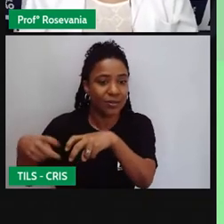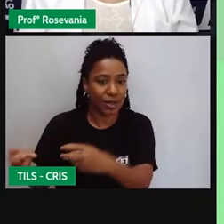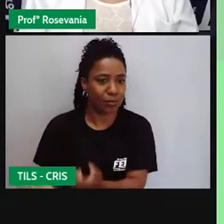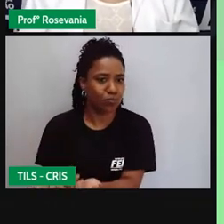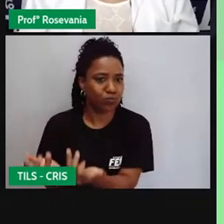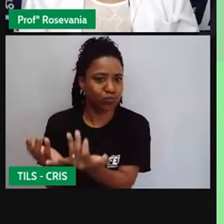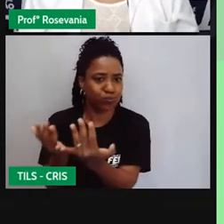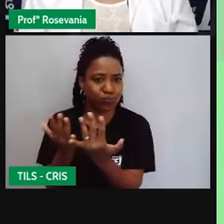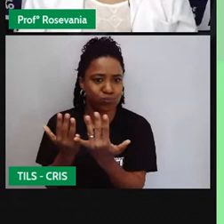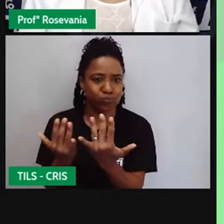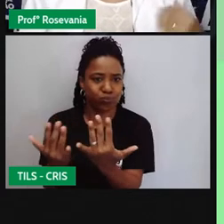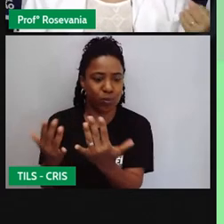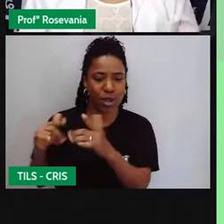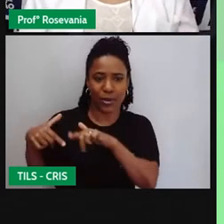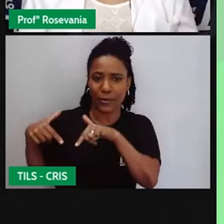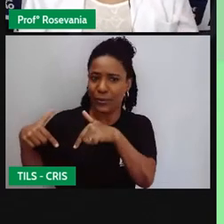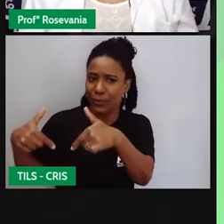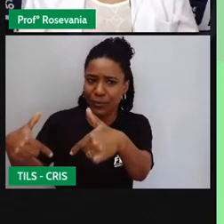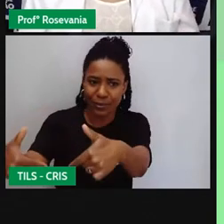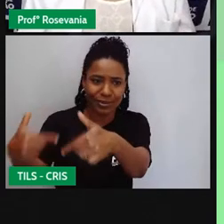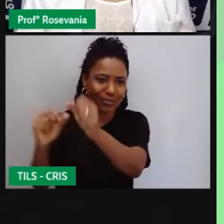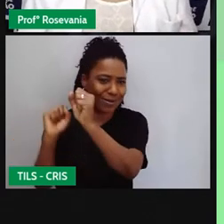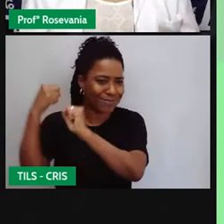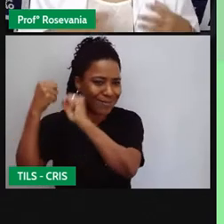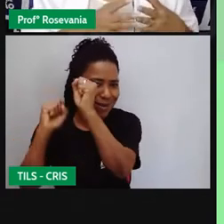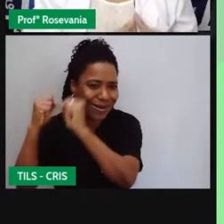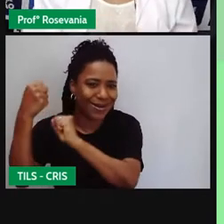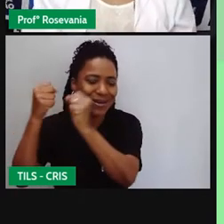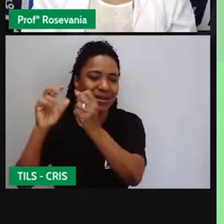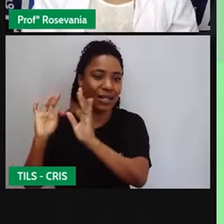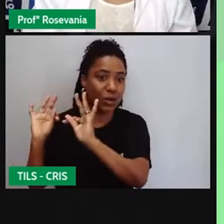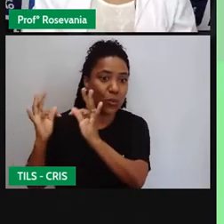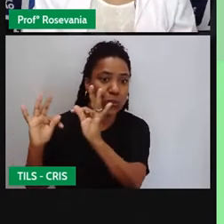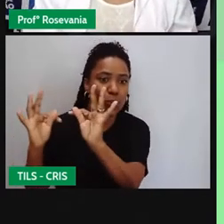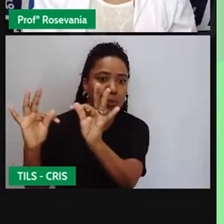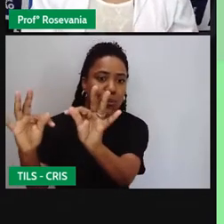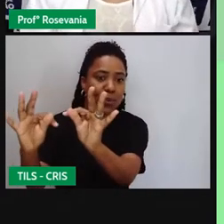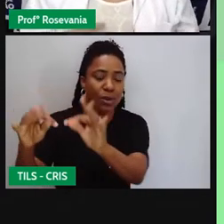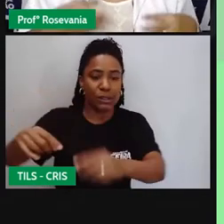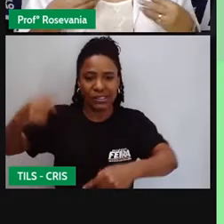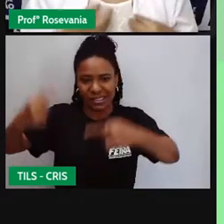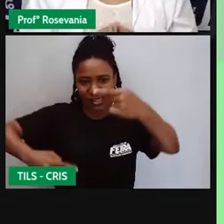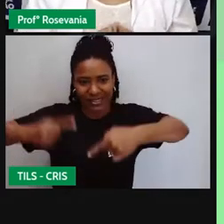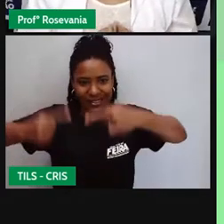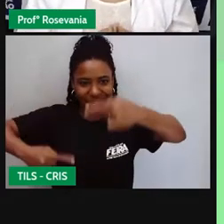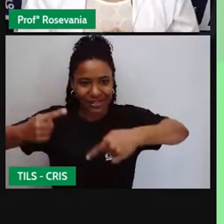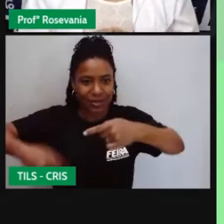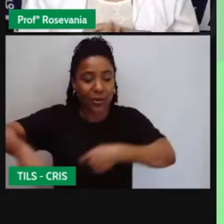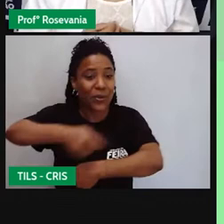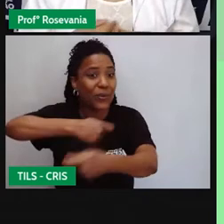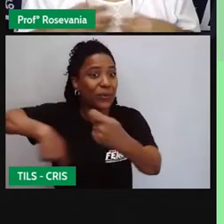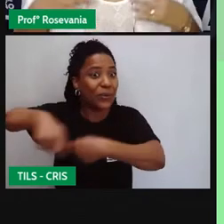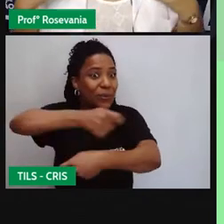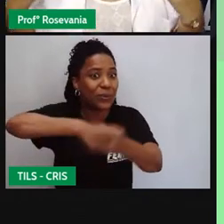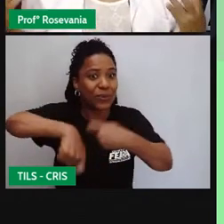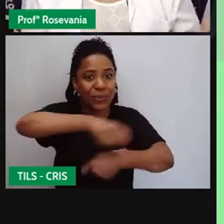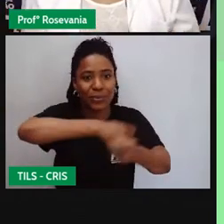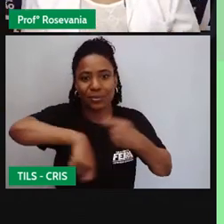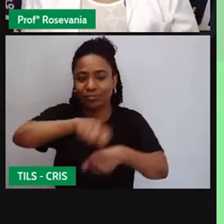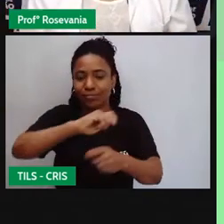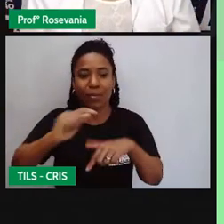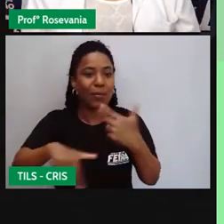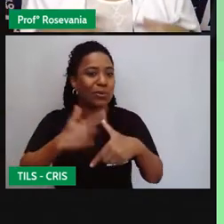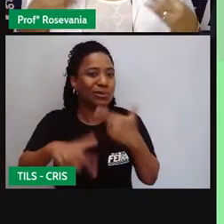industrialização do meio rural, com essas máquinas, aumentou bastante a competitividade. A gente começou a produzir